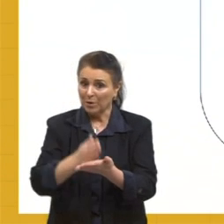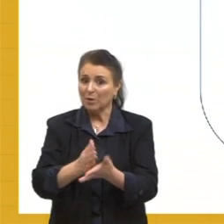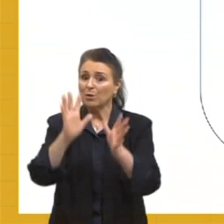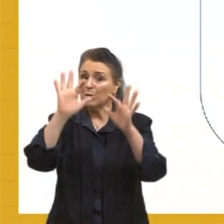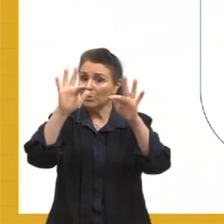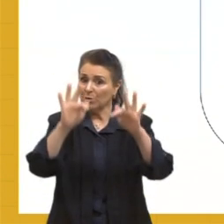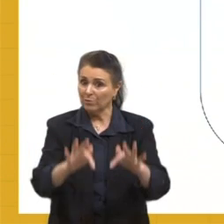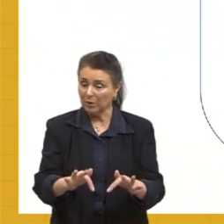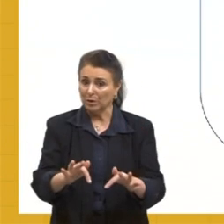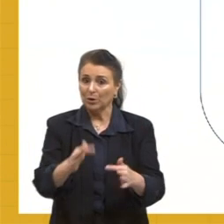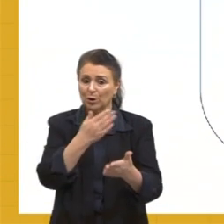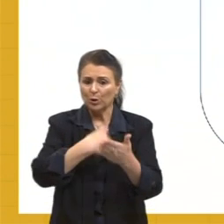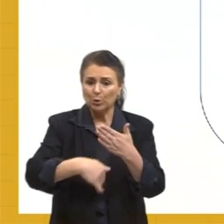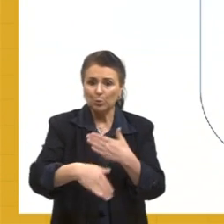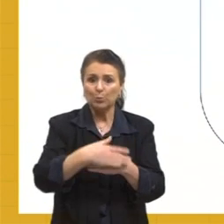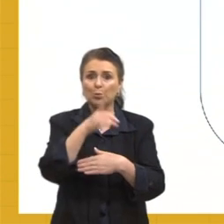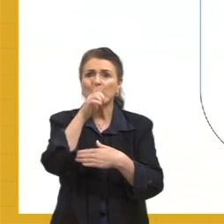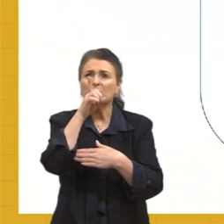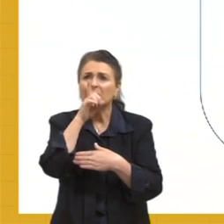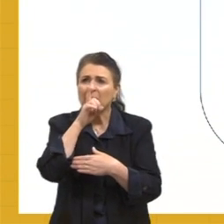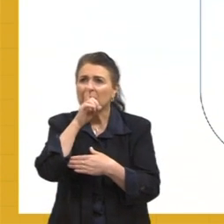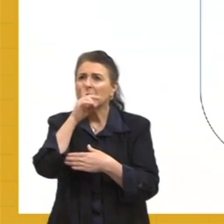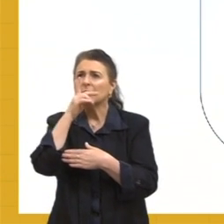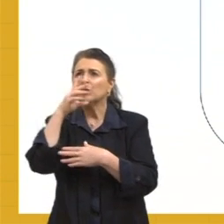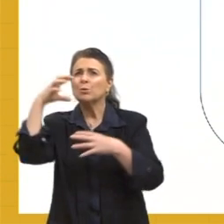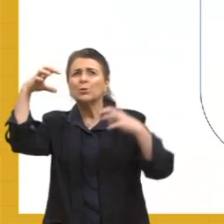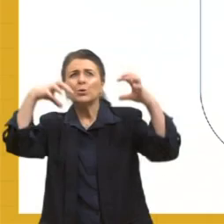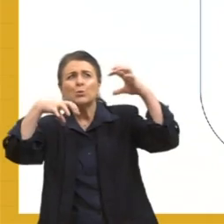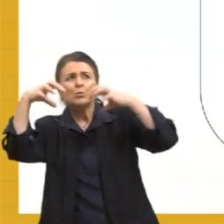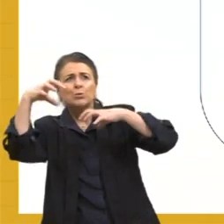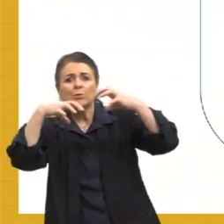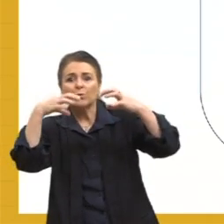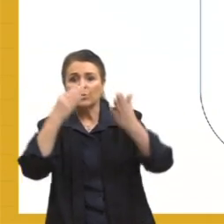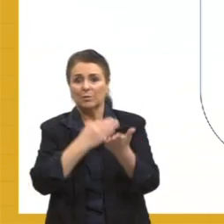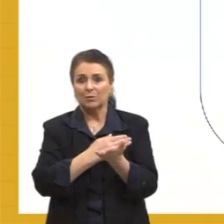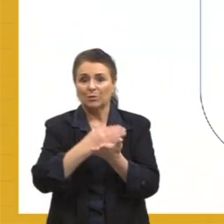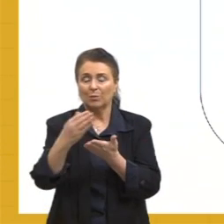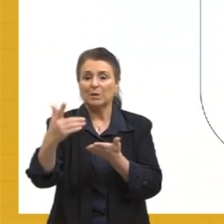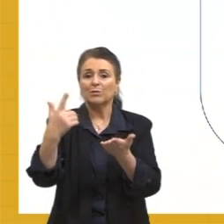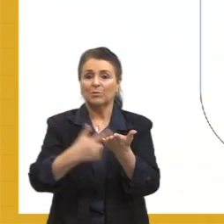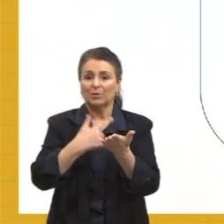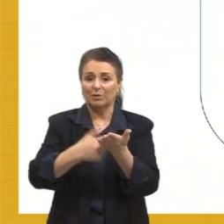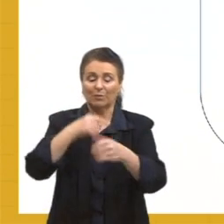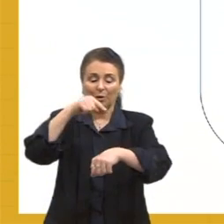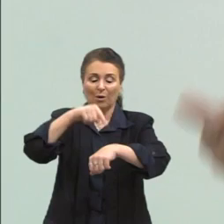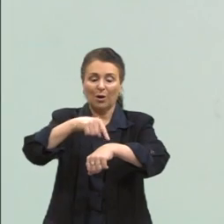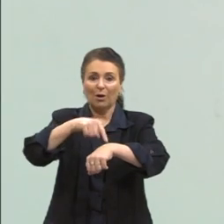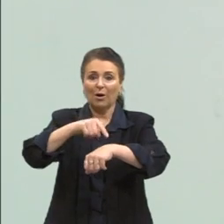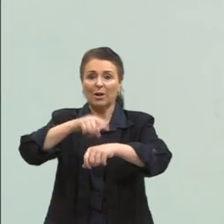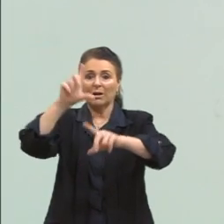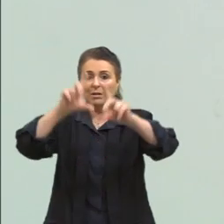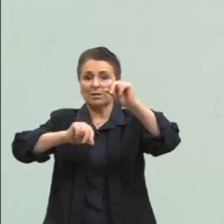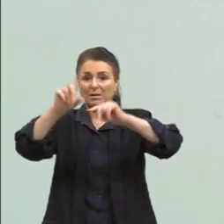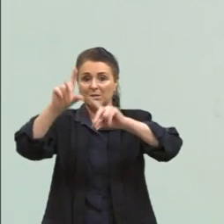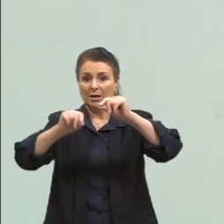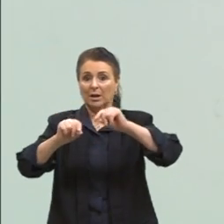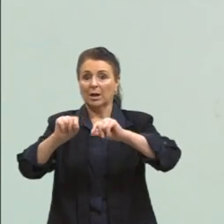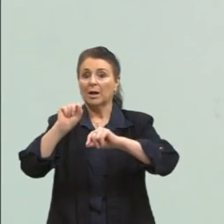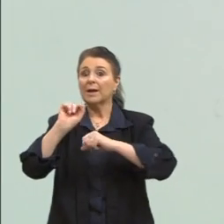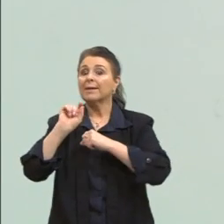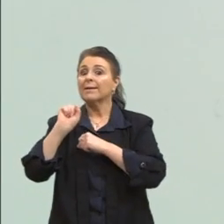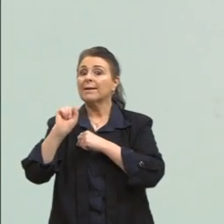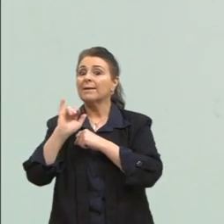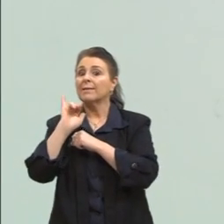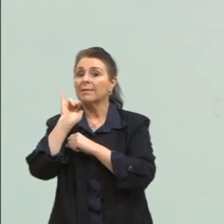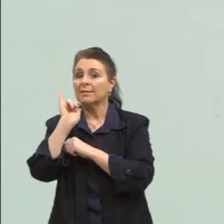seguido de silêncio e de chuva caindo. Este é o começo do livro A Hora da Estrela e quem narra. Vejam que ela é